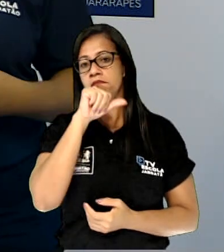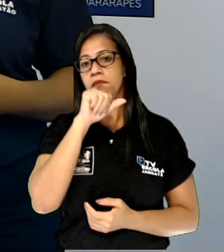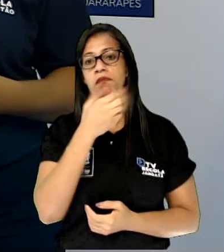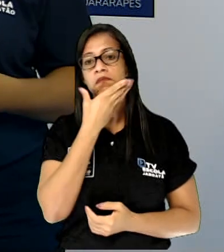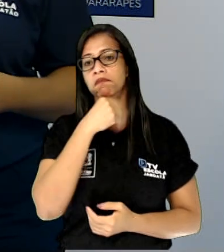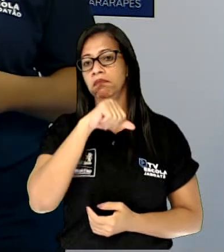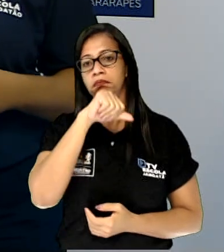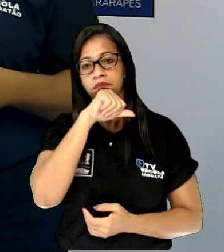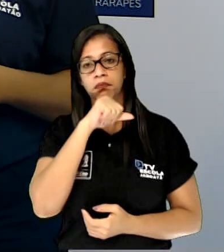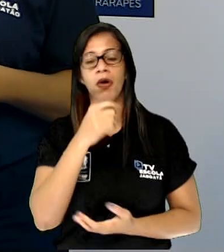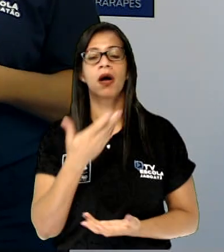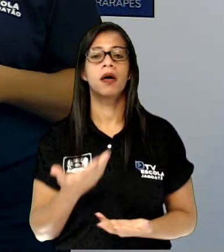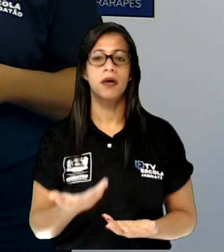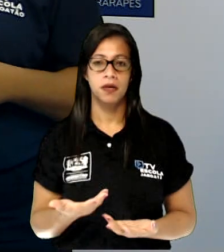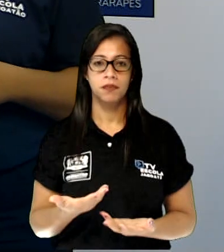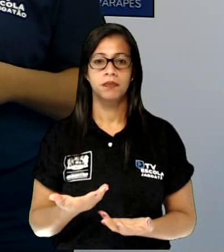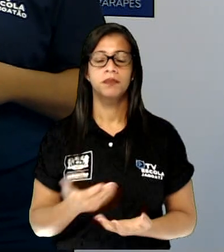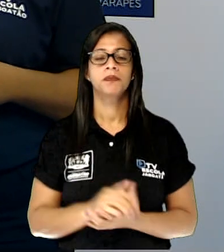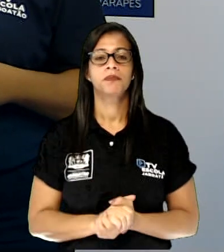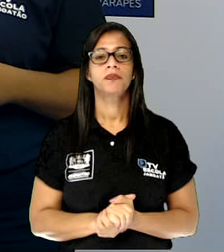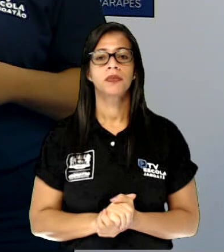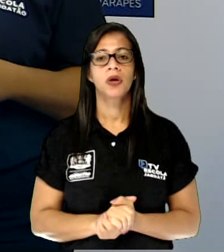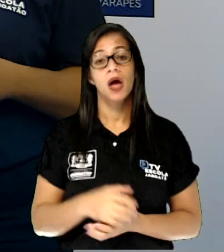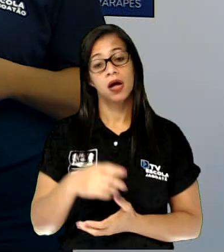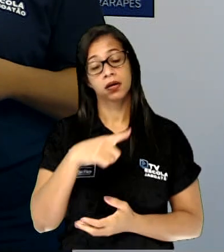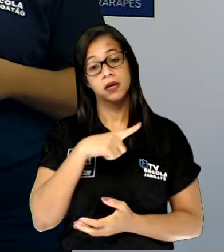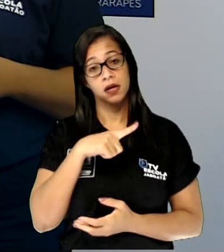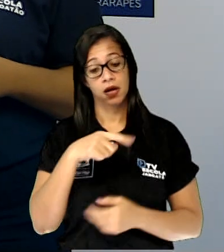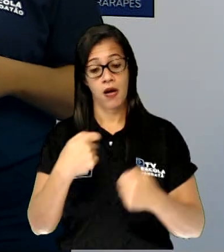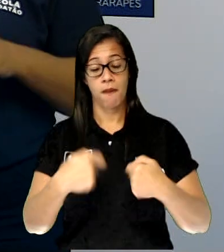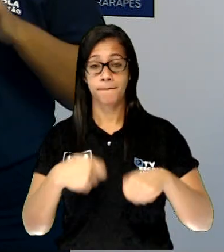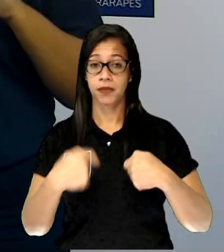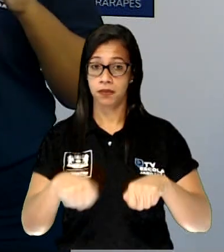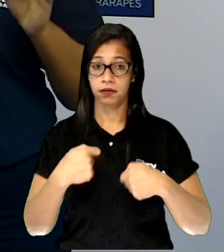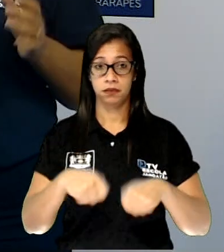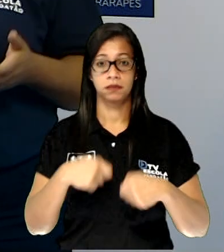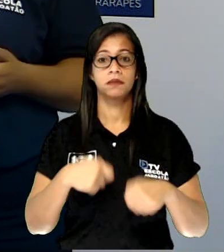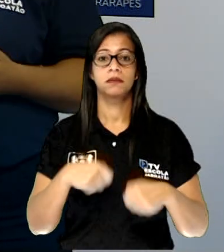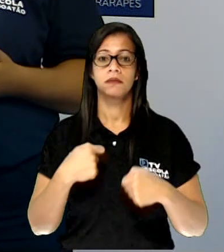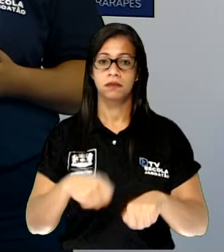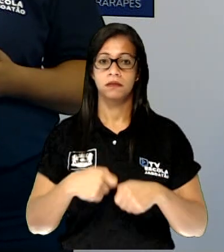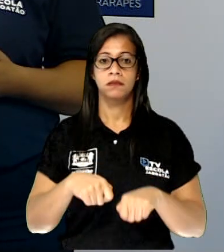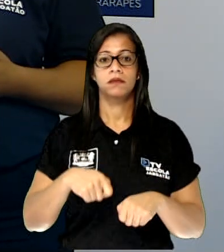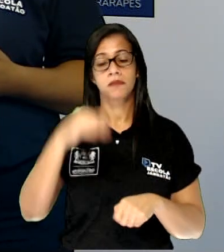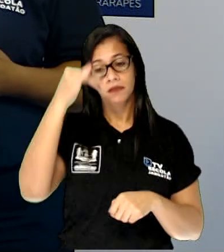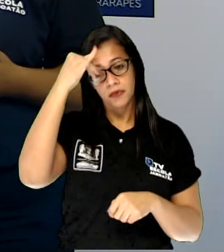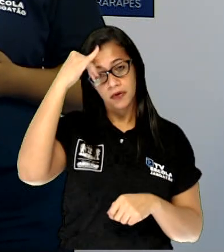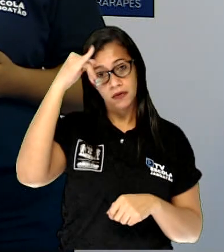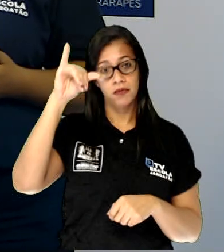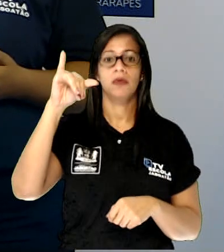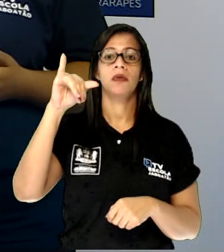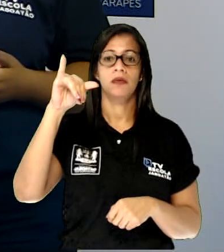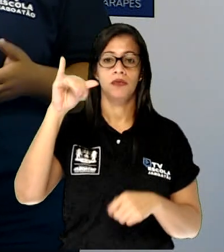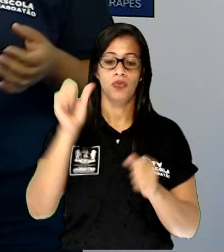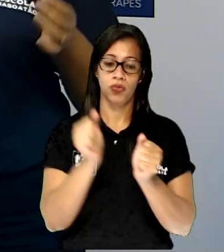eles com certeza mantêm esses produtos numa altura que criança nenhum alcança, tá bom?